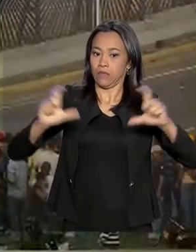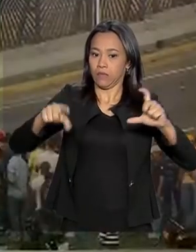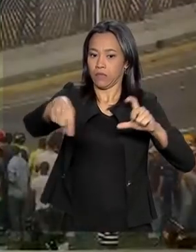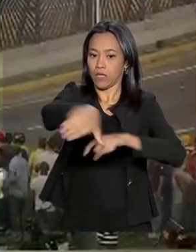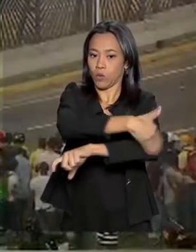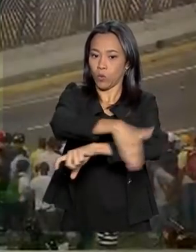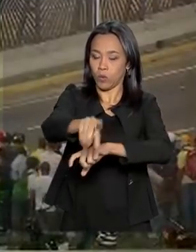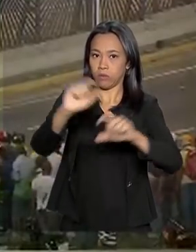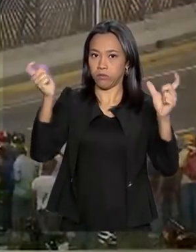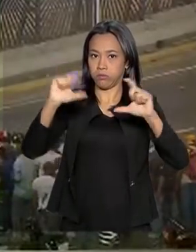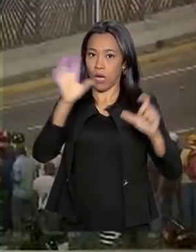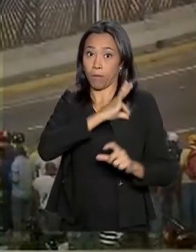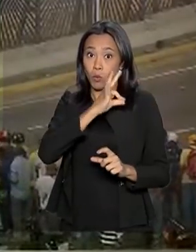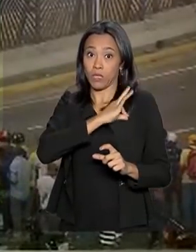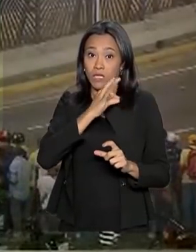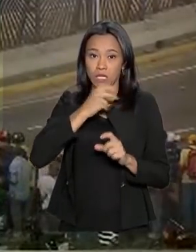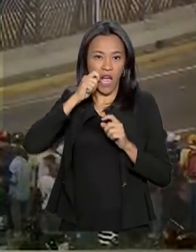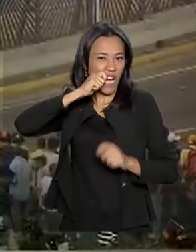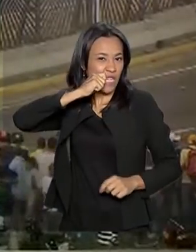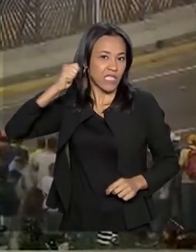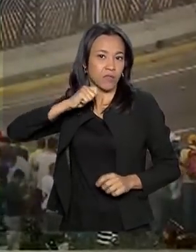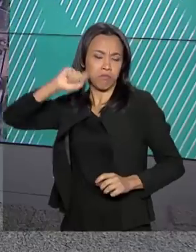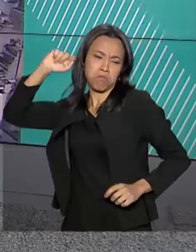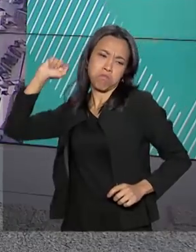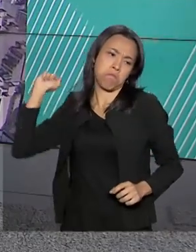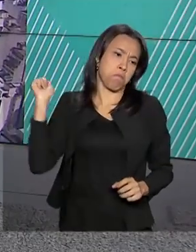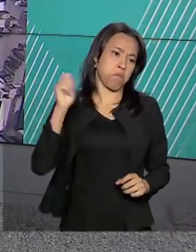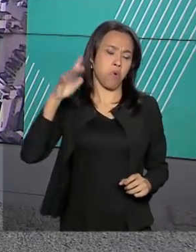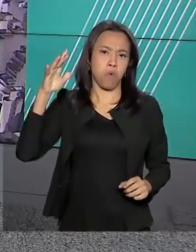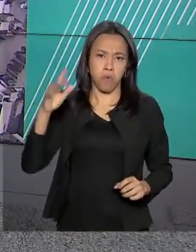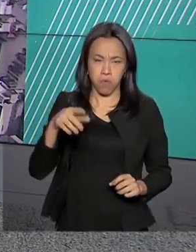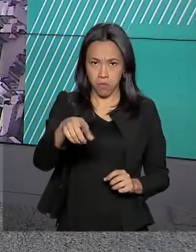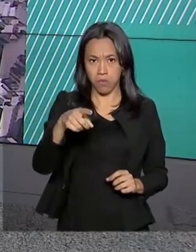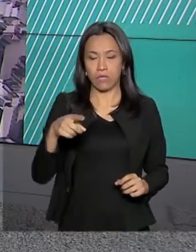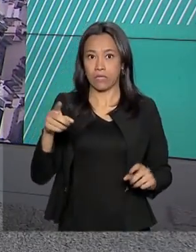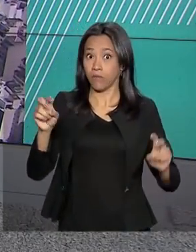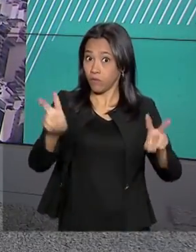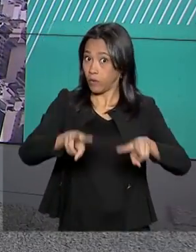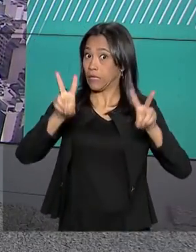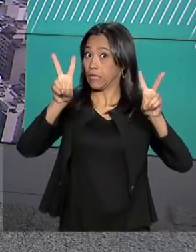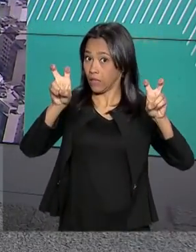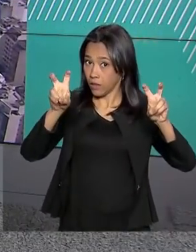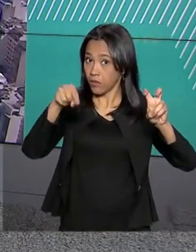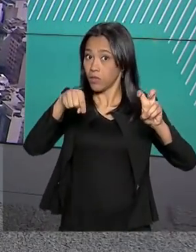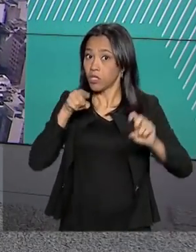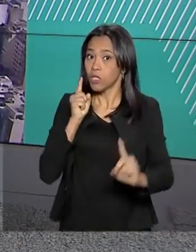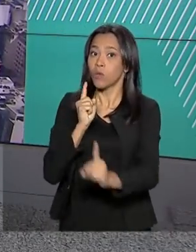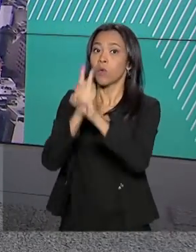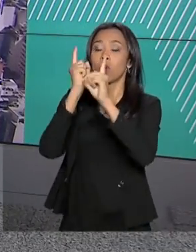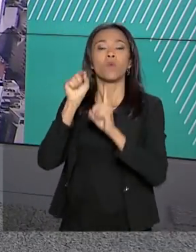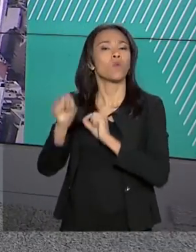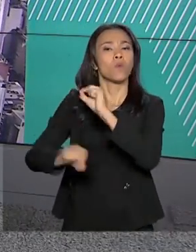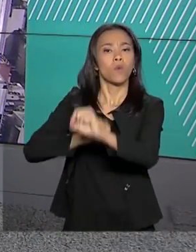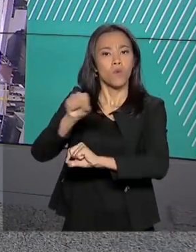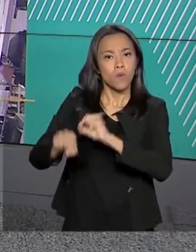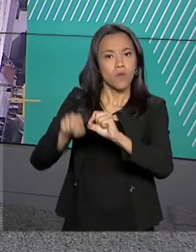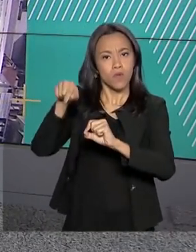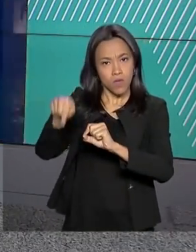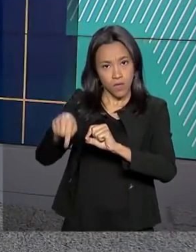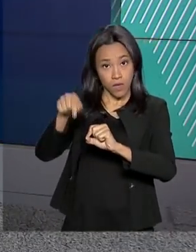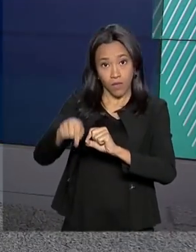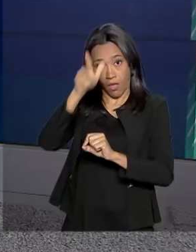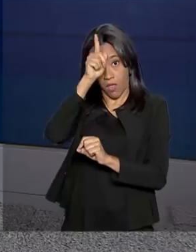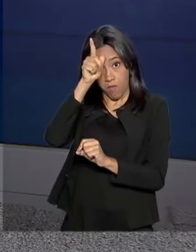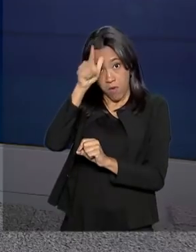polícia usou bombas de gás contra os manifestantes. O assunto foi tema do encontro entre o ministro dos Negócios Estrangeiros da